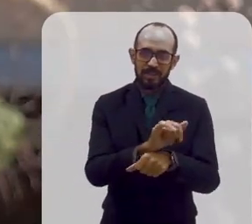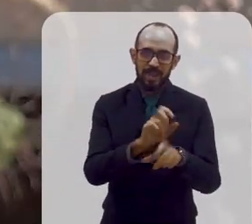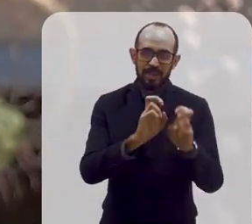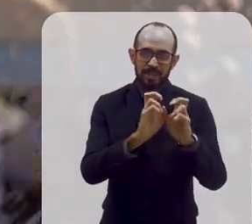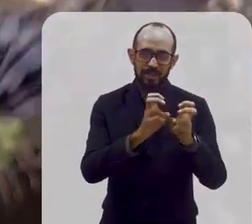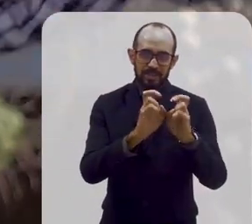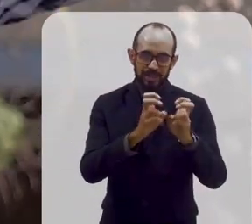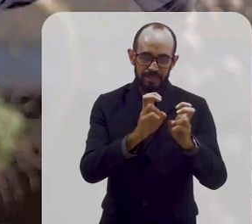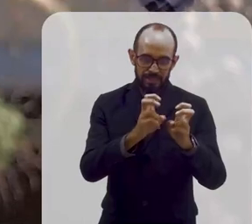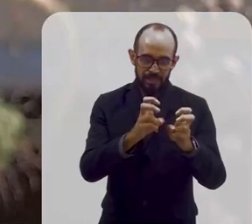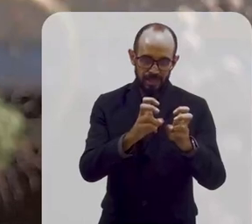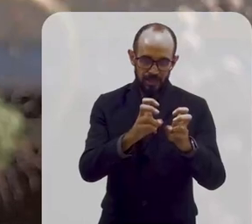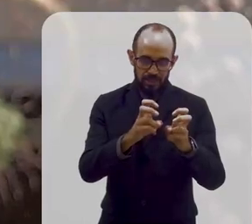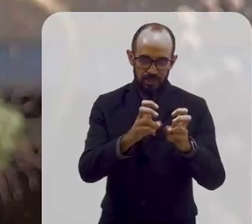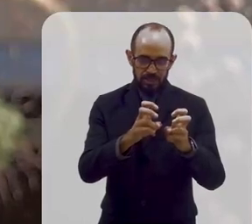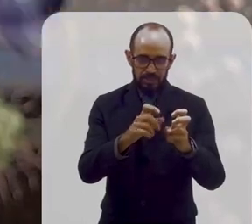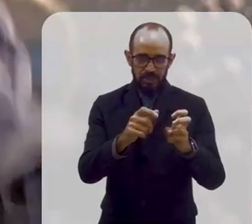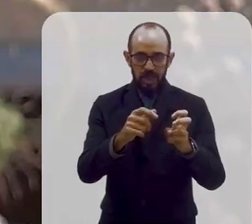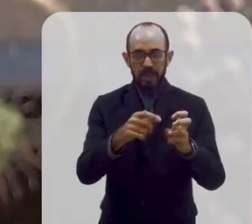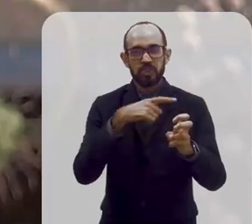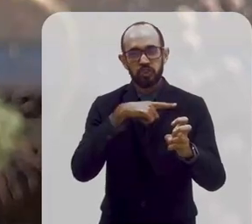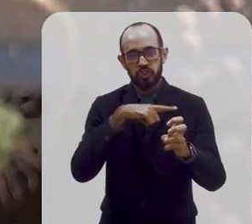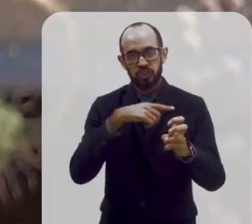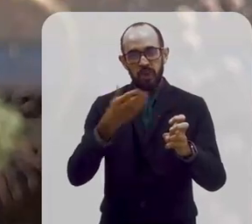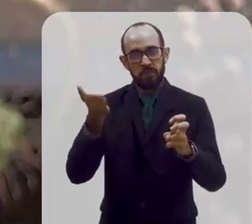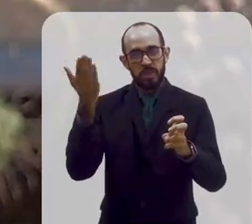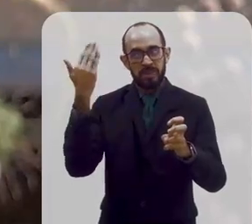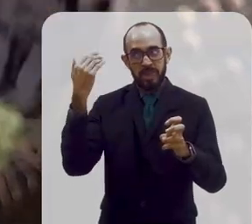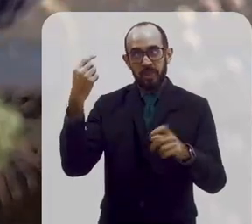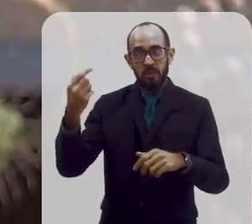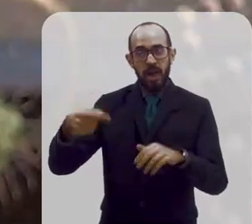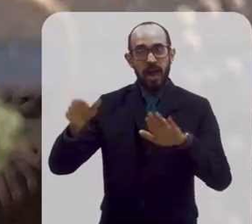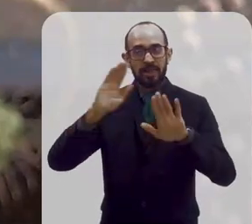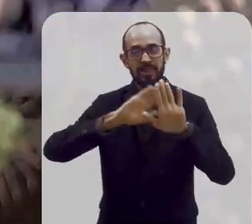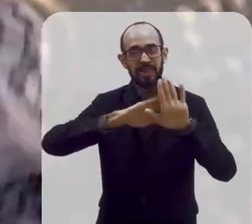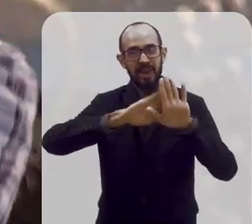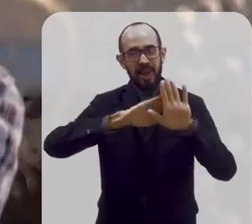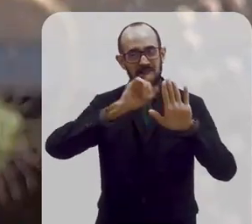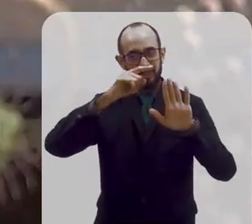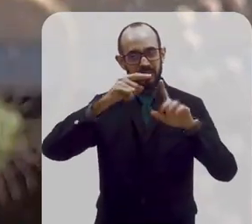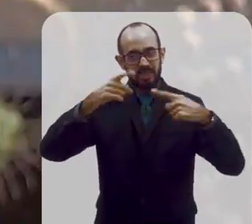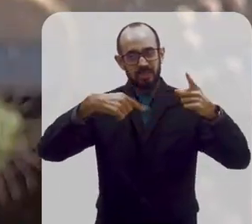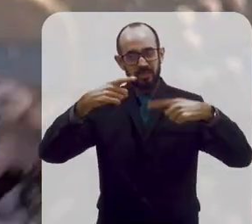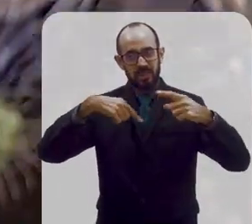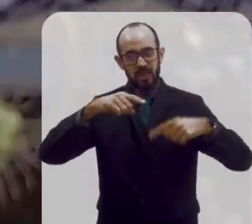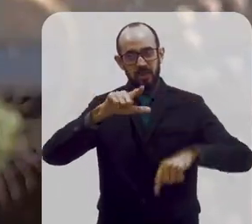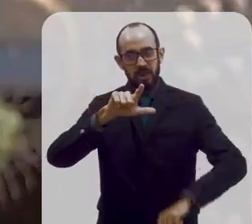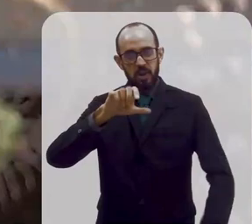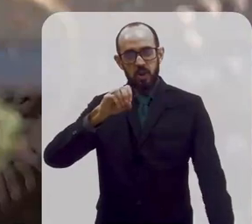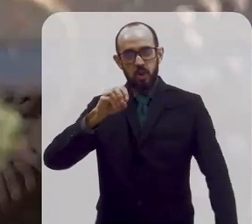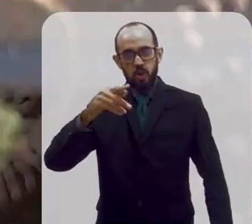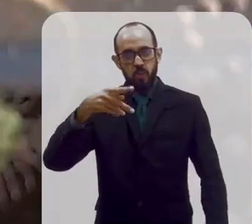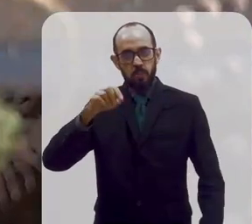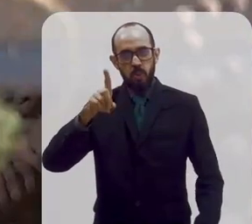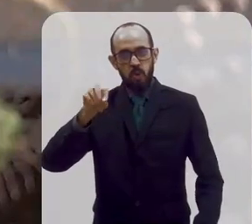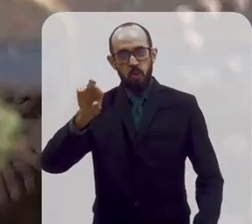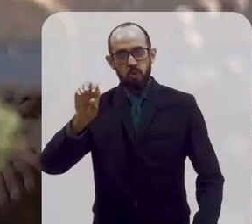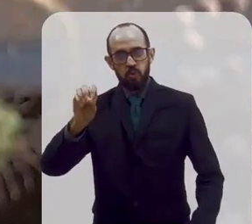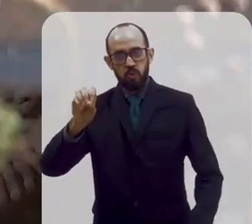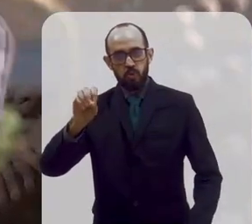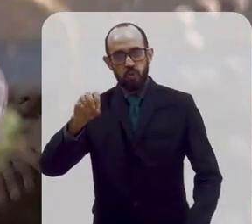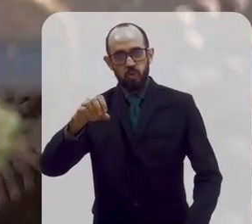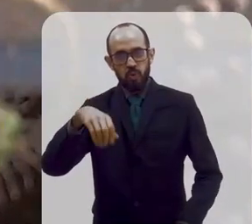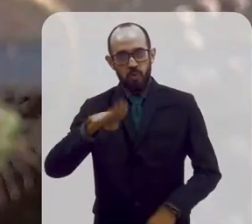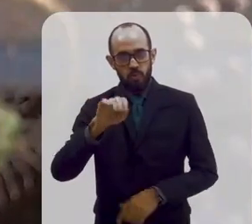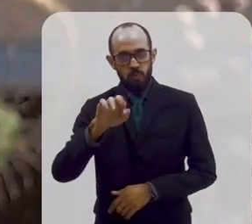de trem. Já passava a linha de trem aqui atrás, aqui onde fica a estrada Leopoldo-Bulhões. Então, a linha de trem já